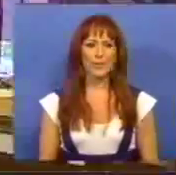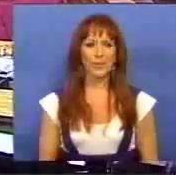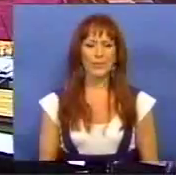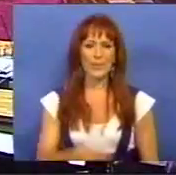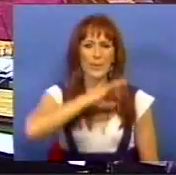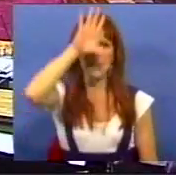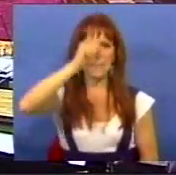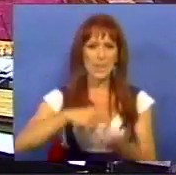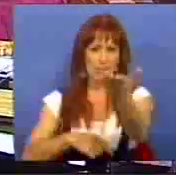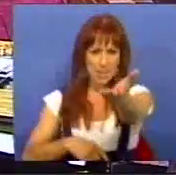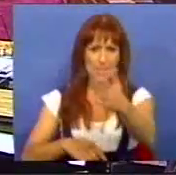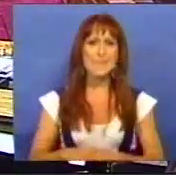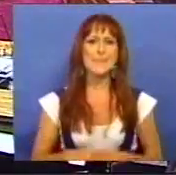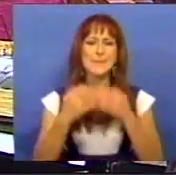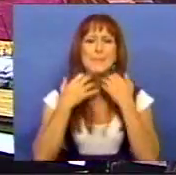Sr. Ministro Donoel Pinho.